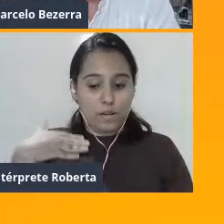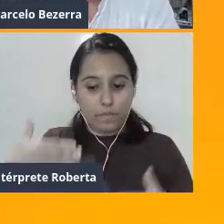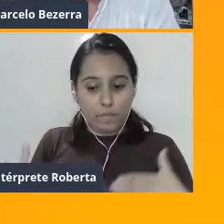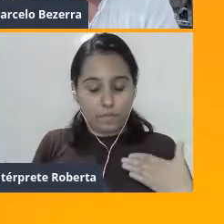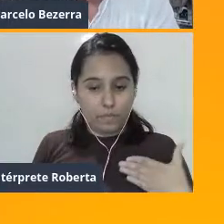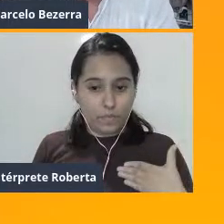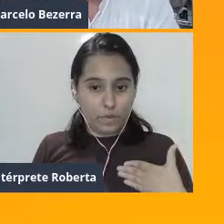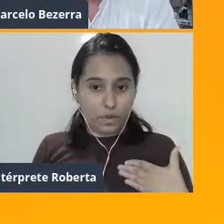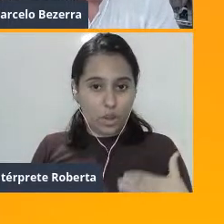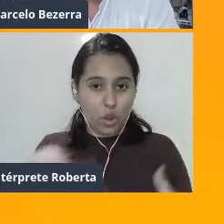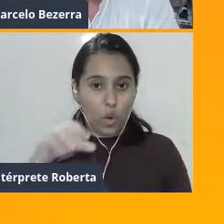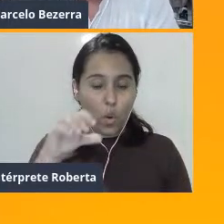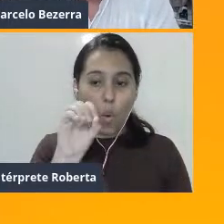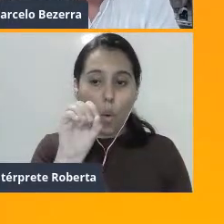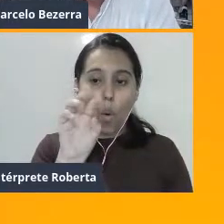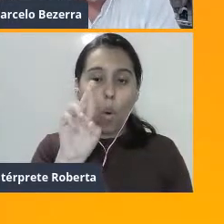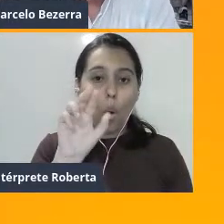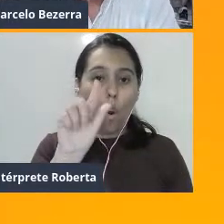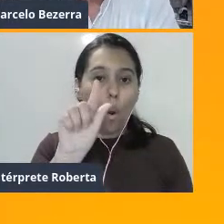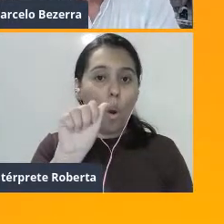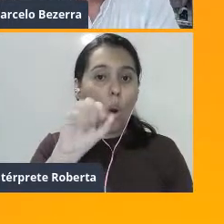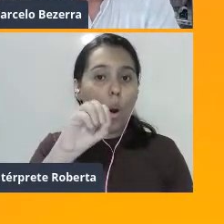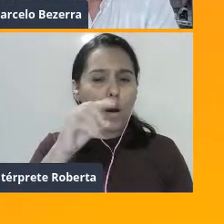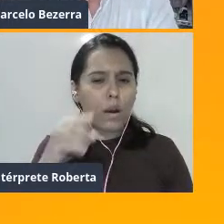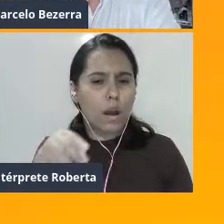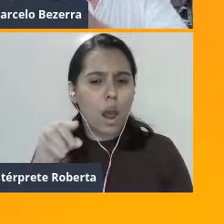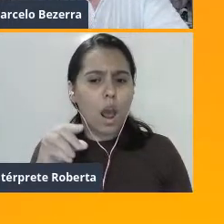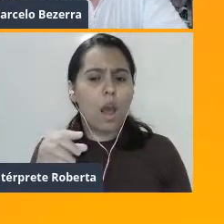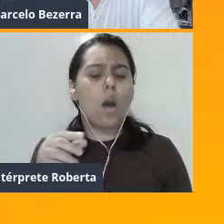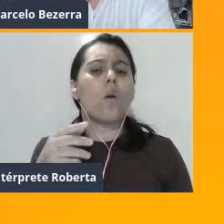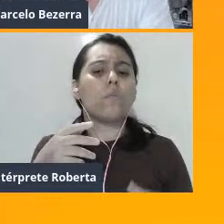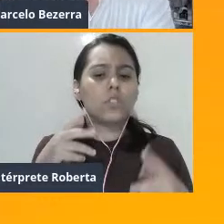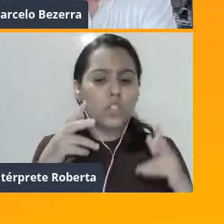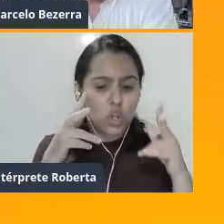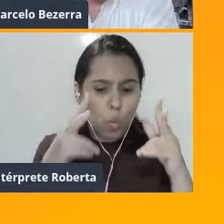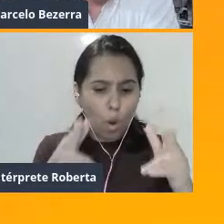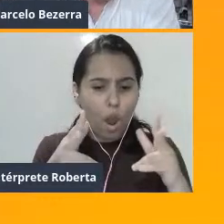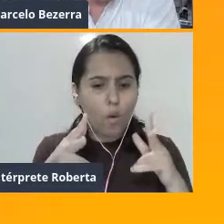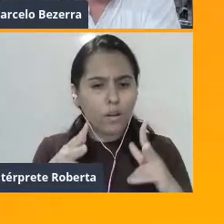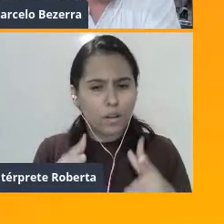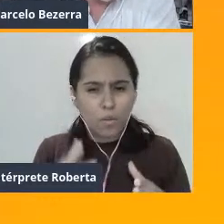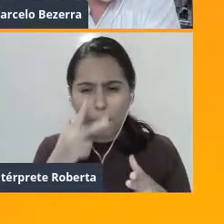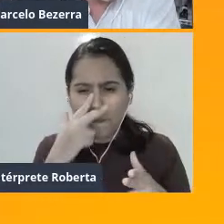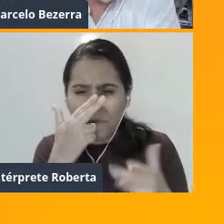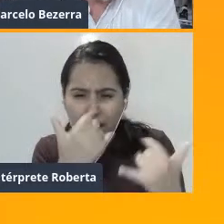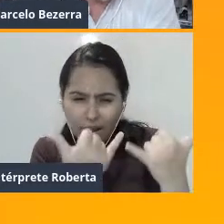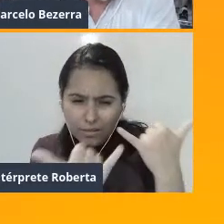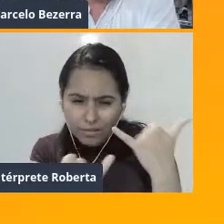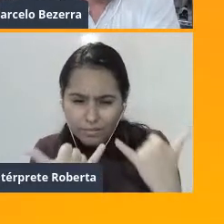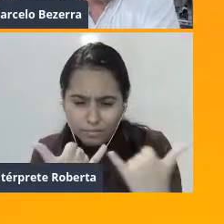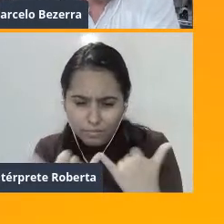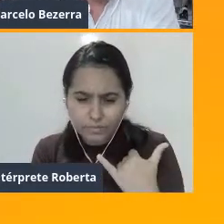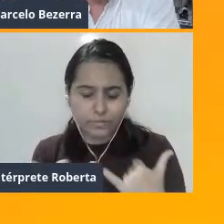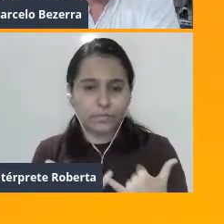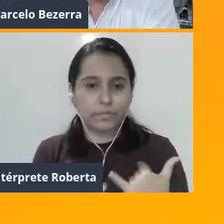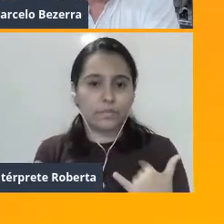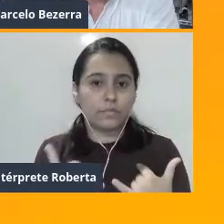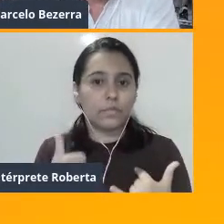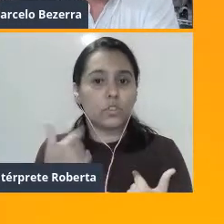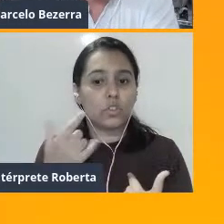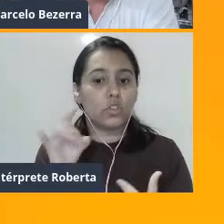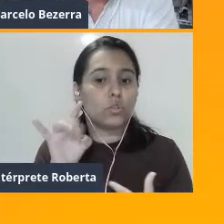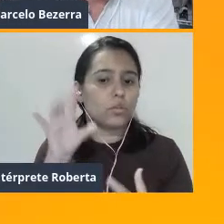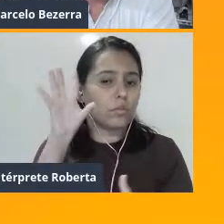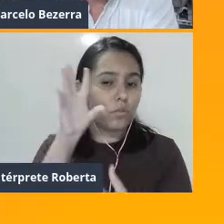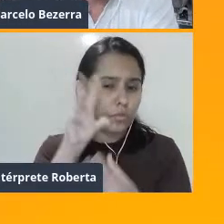anatomicamente muito parecidos, tá? Então, apenas para recapitular, eu sei que muita